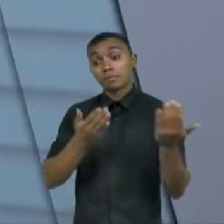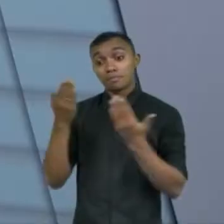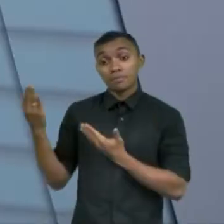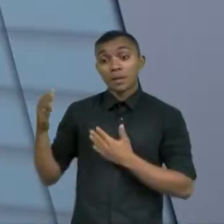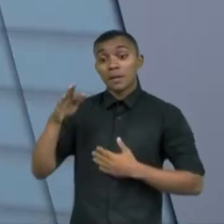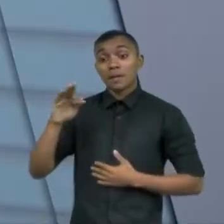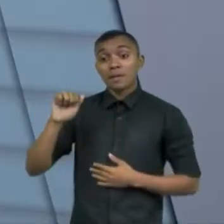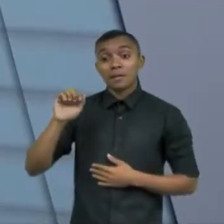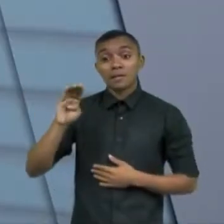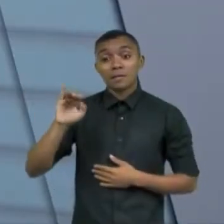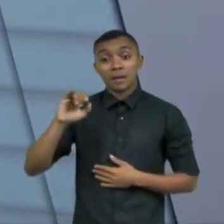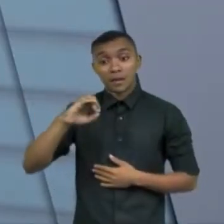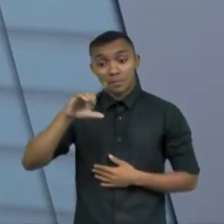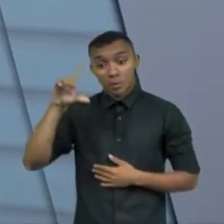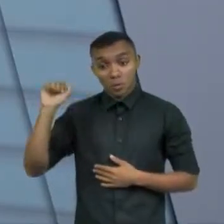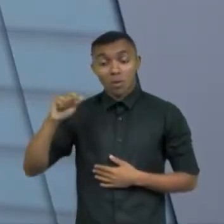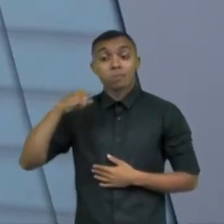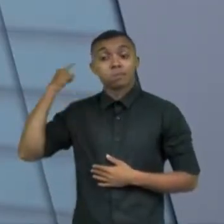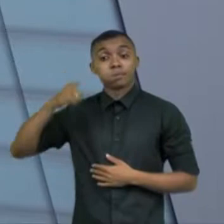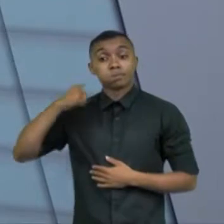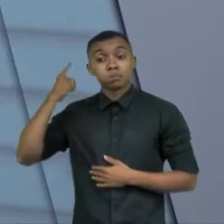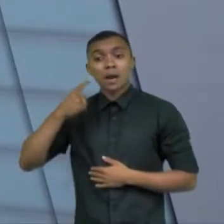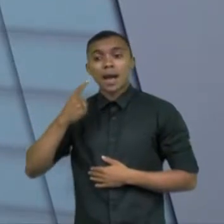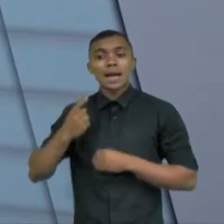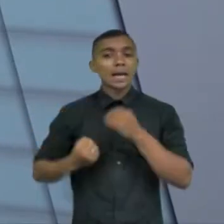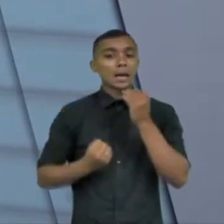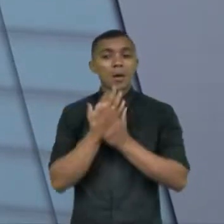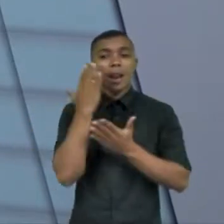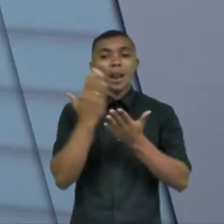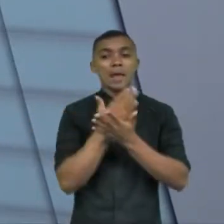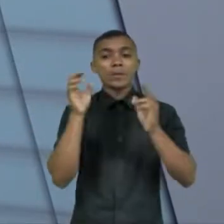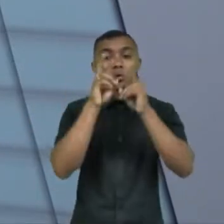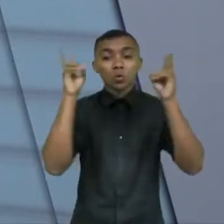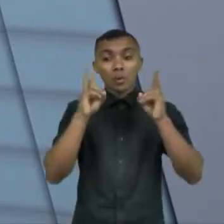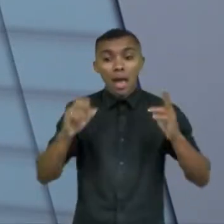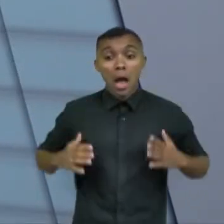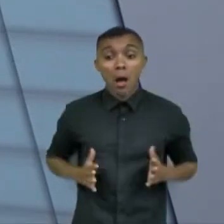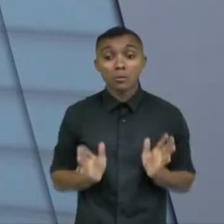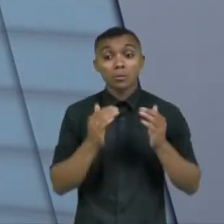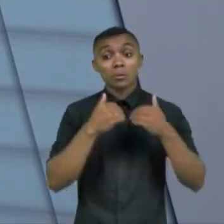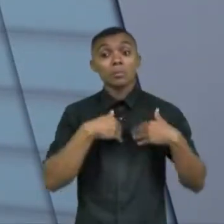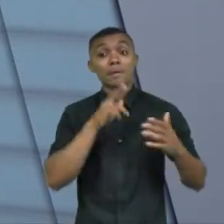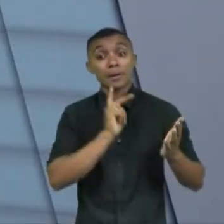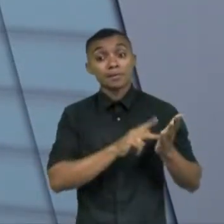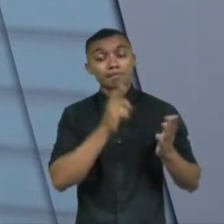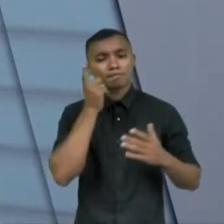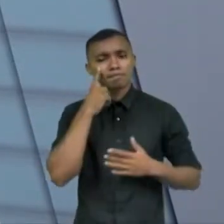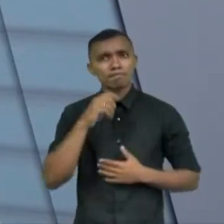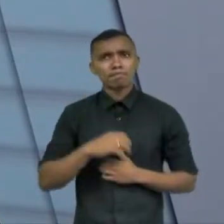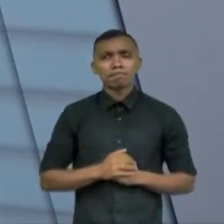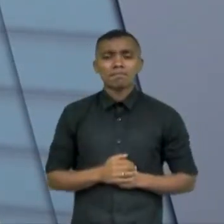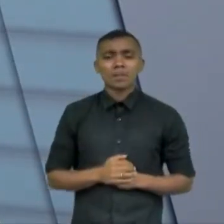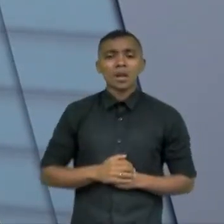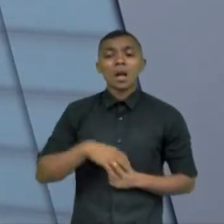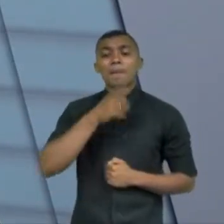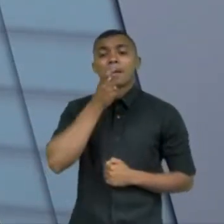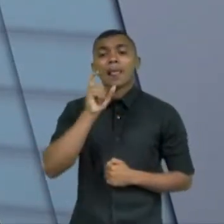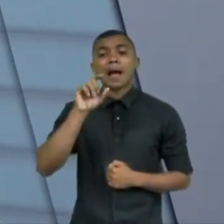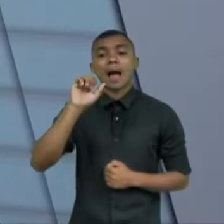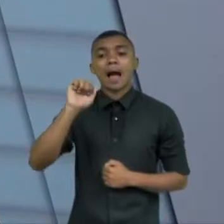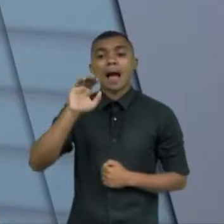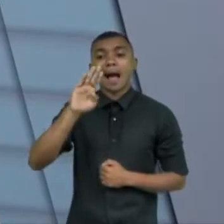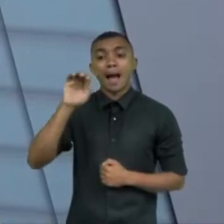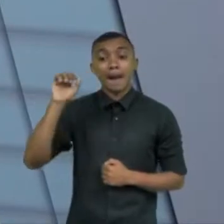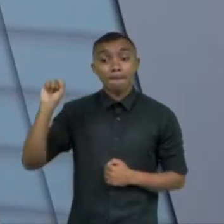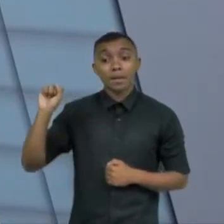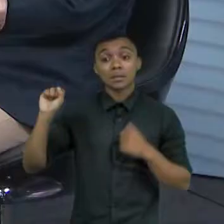advogada que lançou o livro Autismo os direitos a realidade a gente está conversando sobre isso a aba só explique a aba a aba é uma